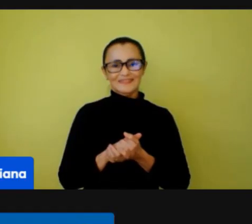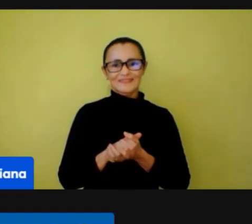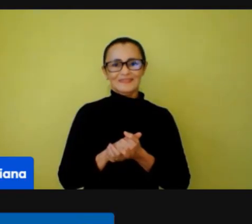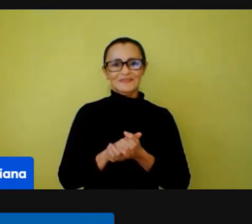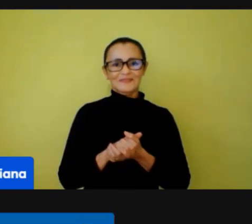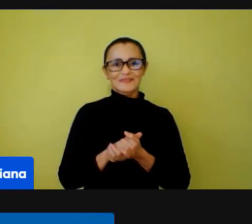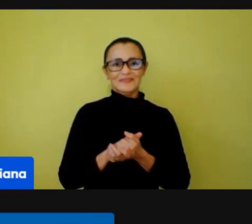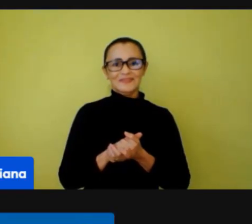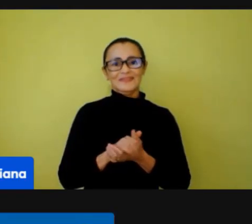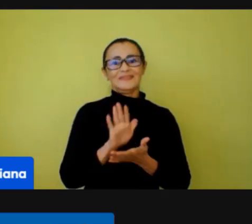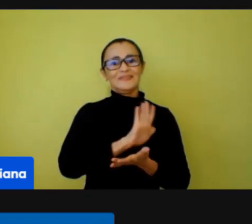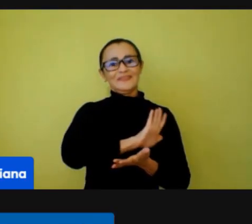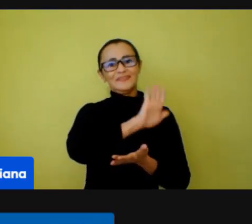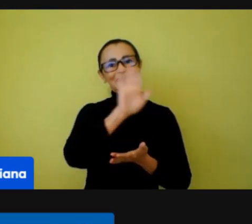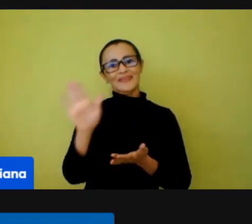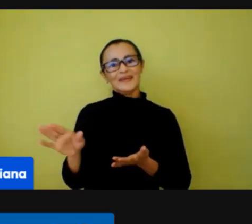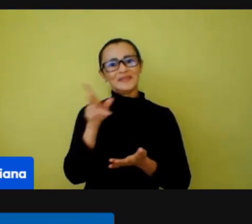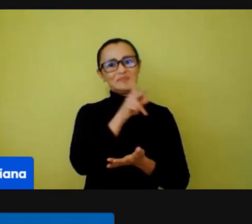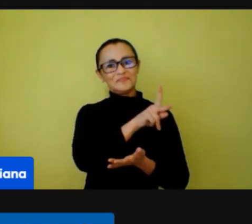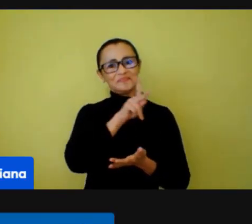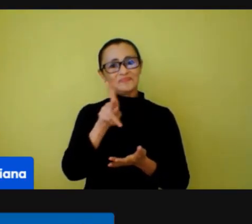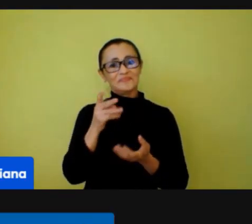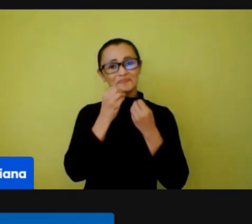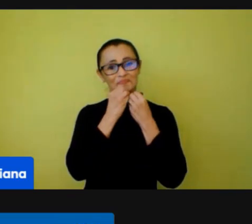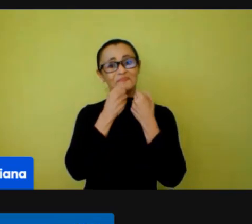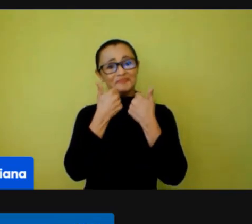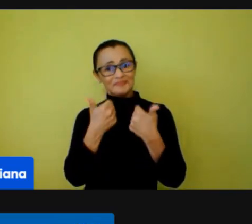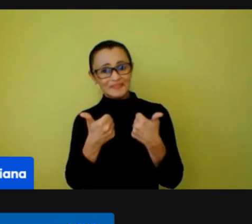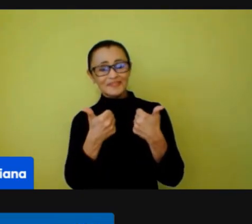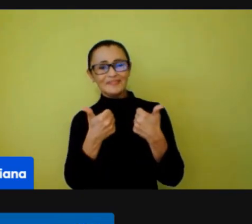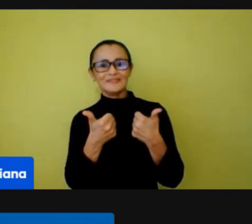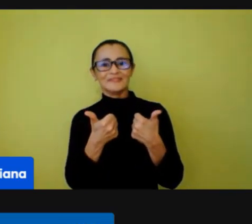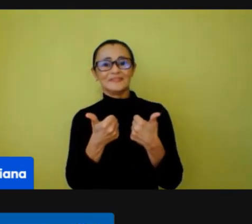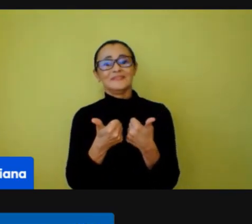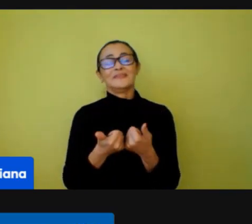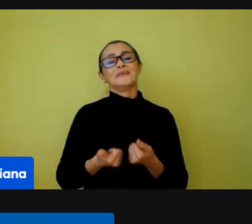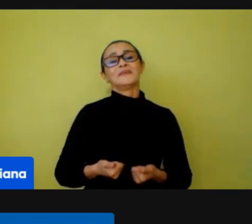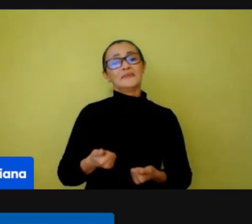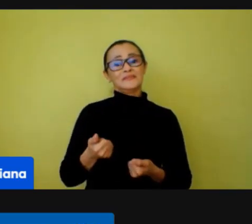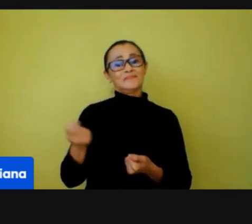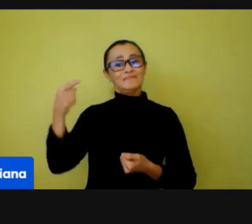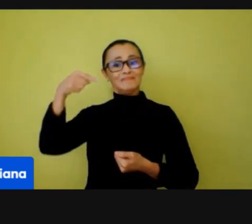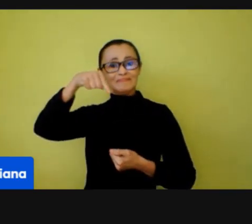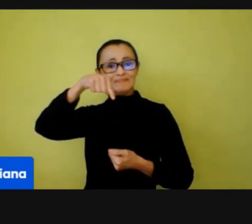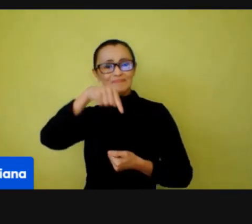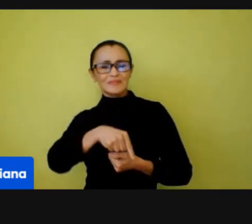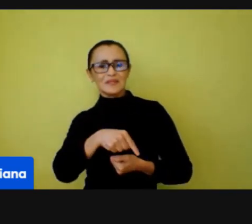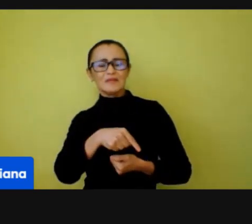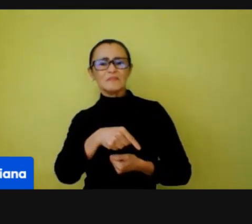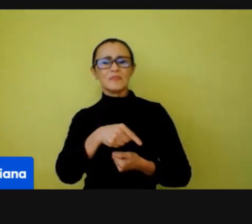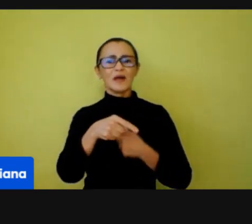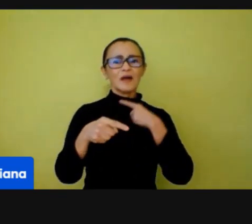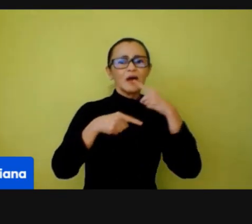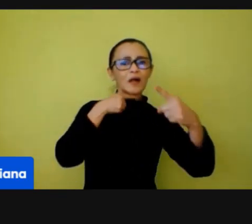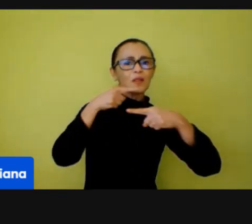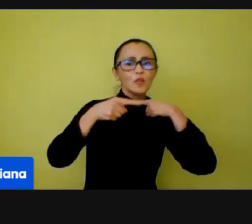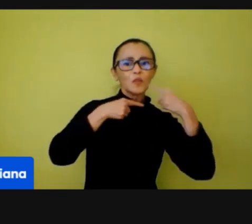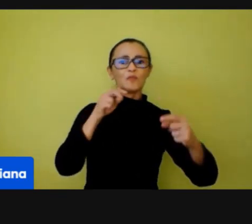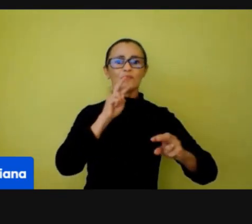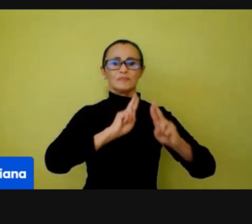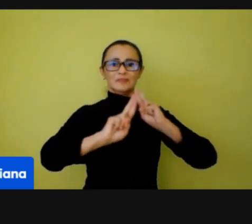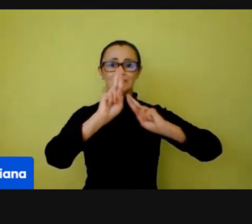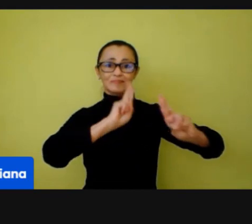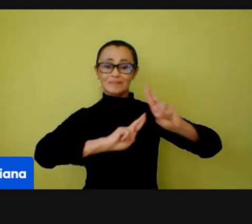Olá, professores, tudo bom? Nós estamos aqui para sanar algumas dúvidas de vocês em